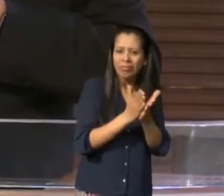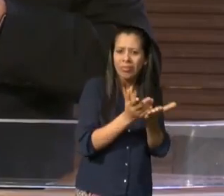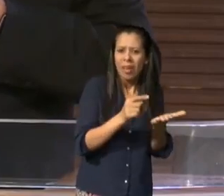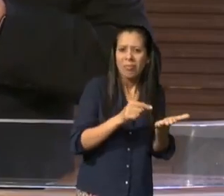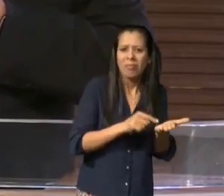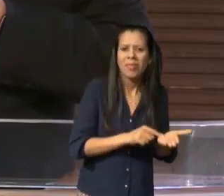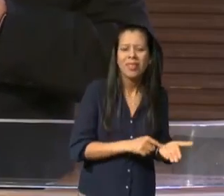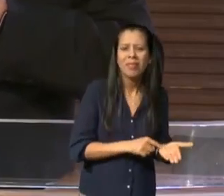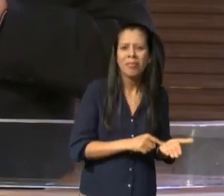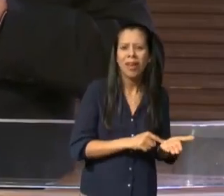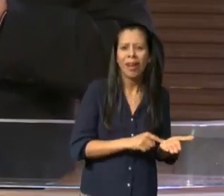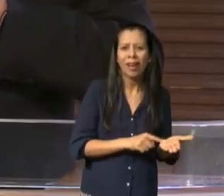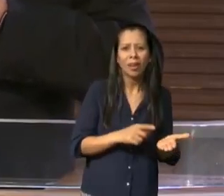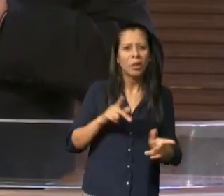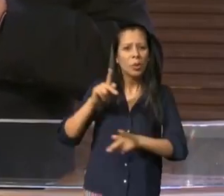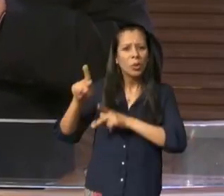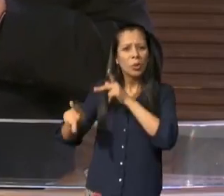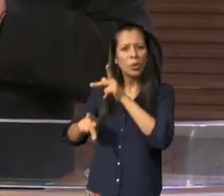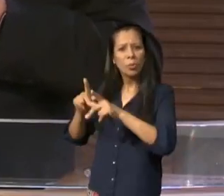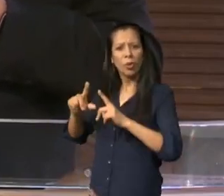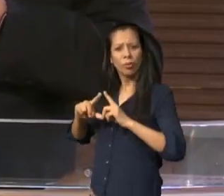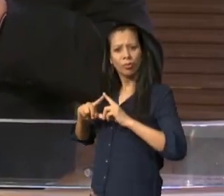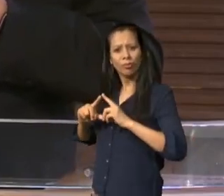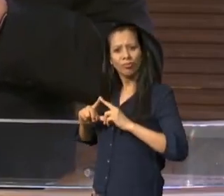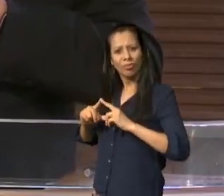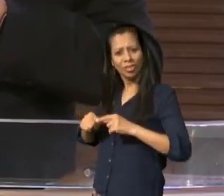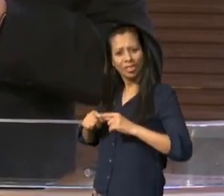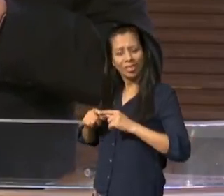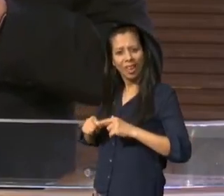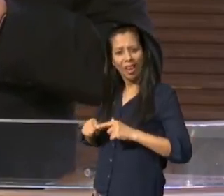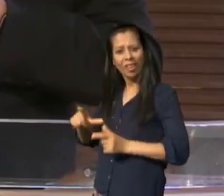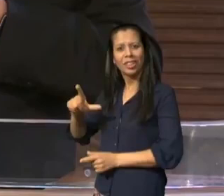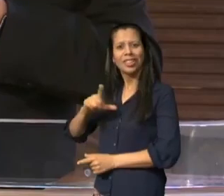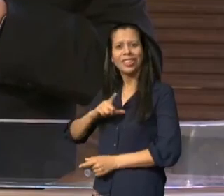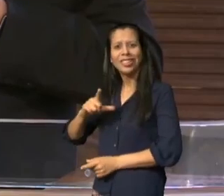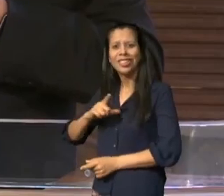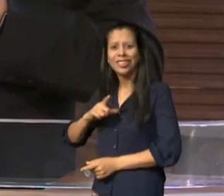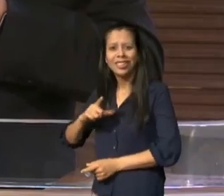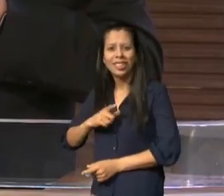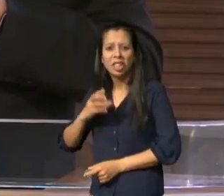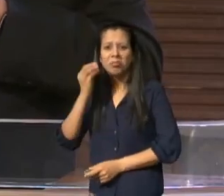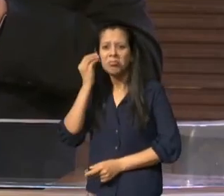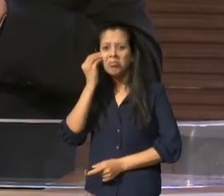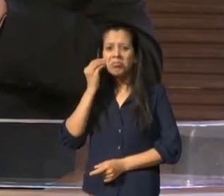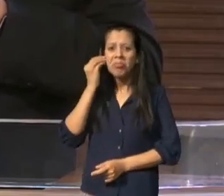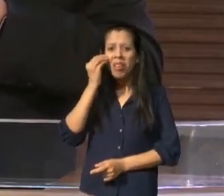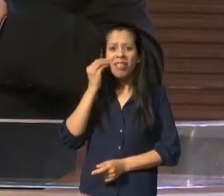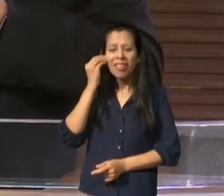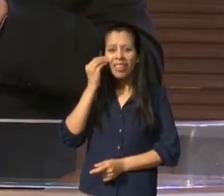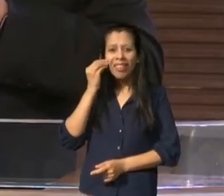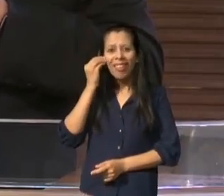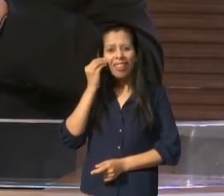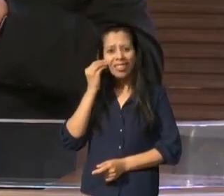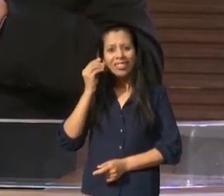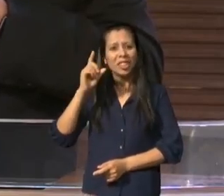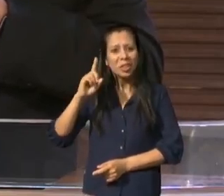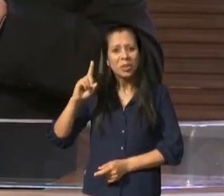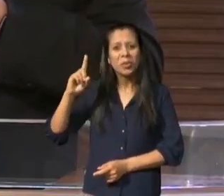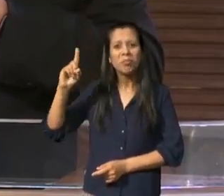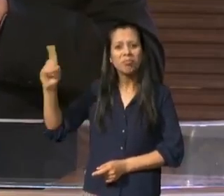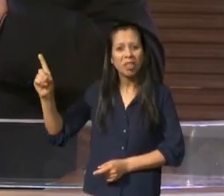entretanto não se agradou o Senhor da maioria deles razão porque